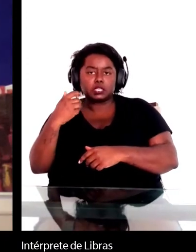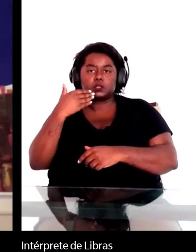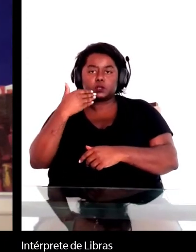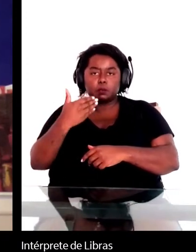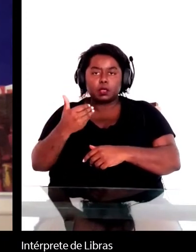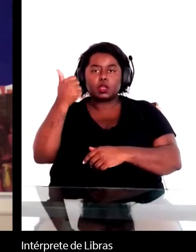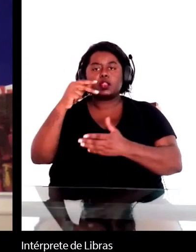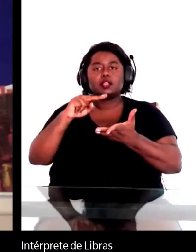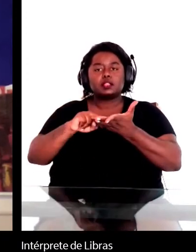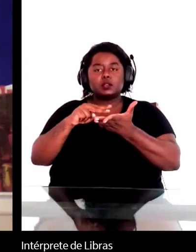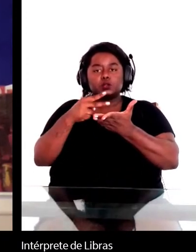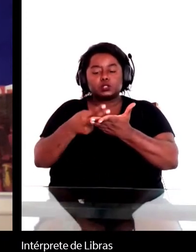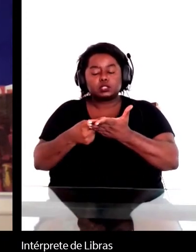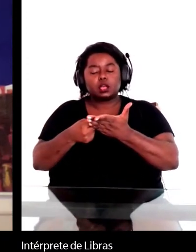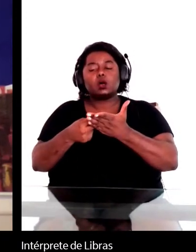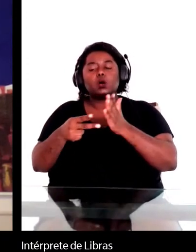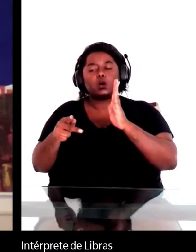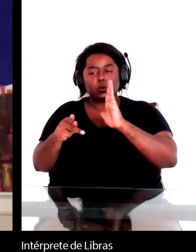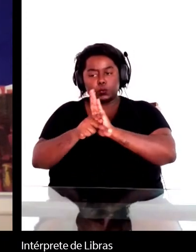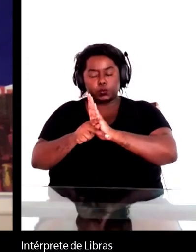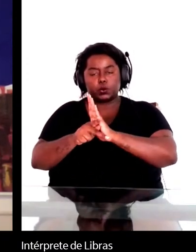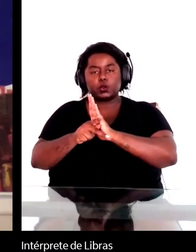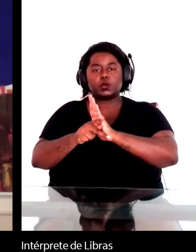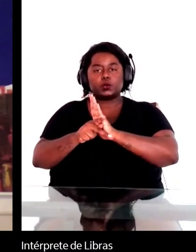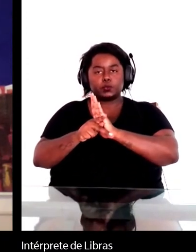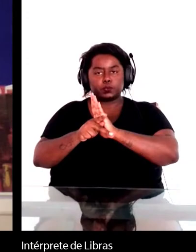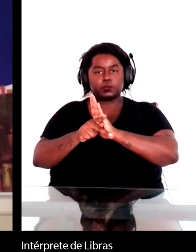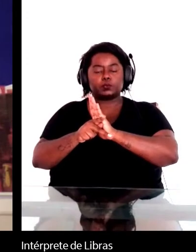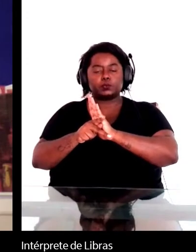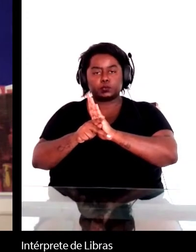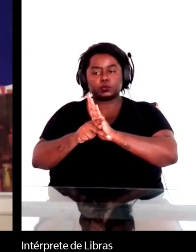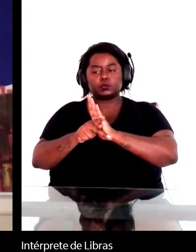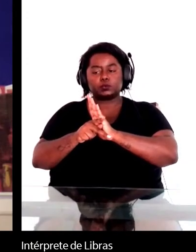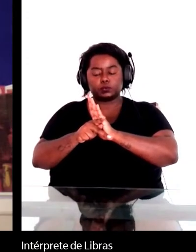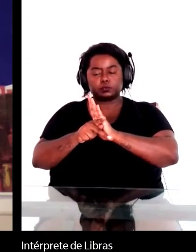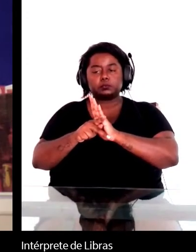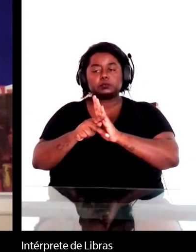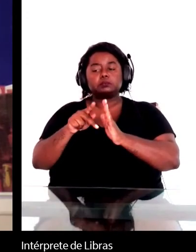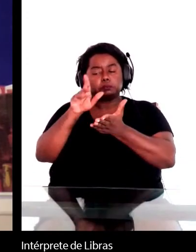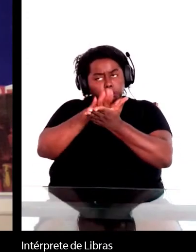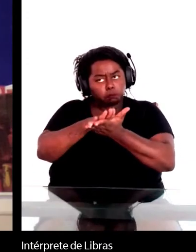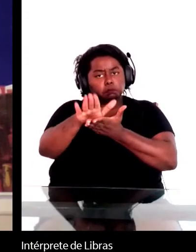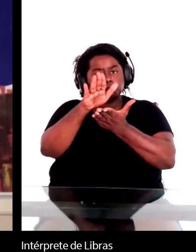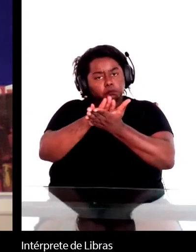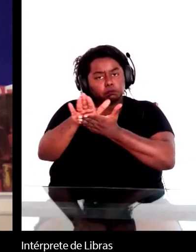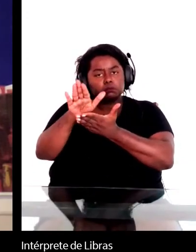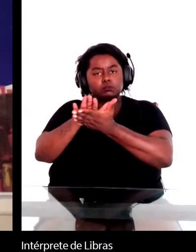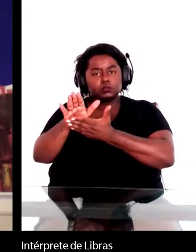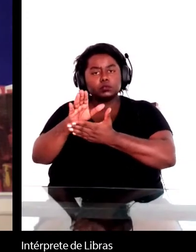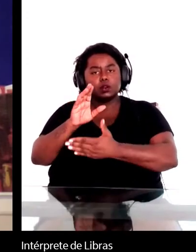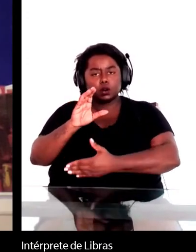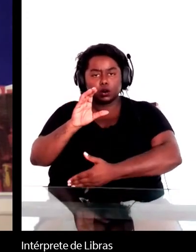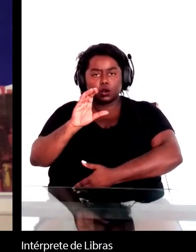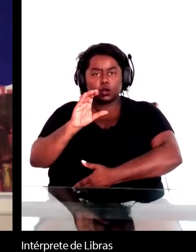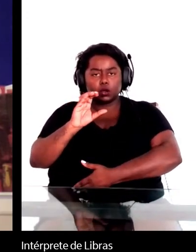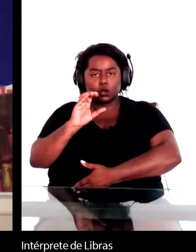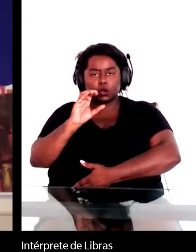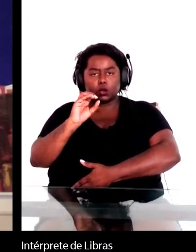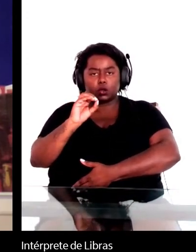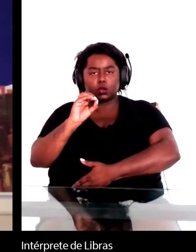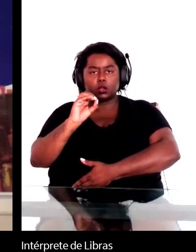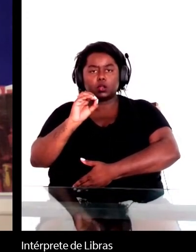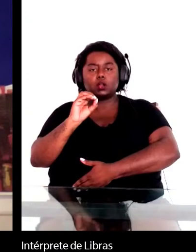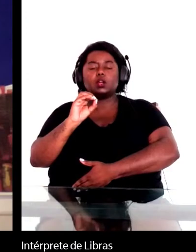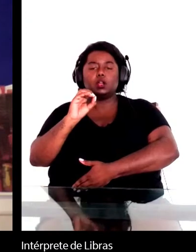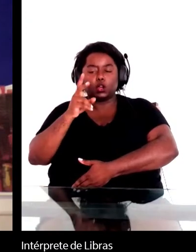Tradução da Helen Caldwell continua a ser publicado até os anos 90, quando também na série de